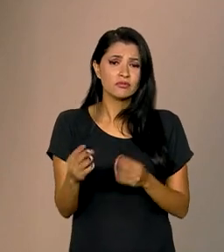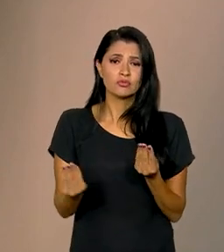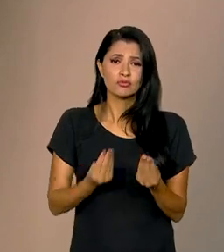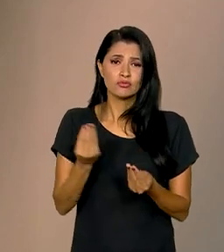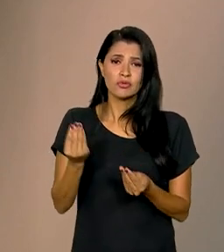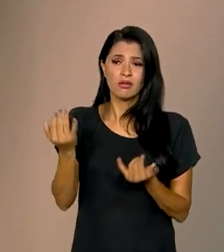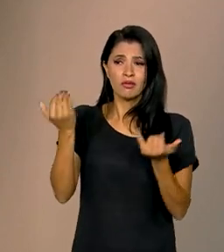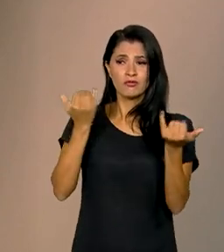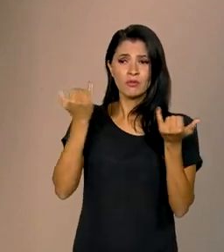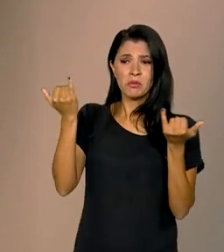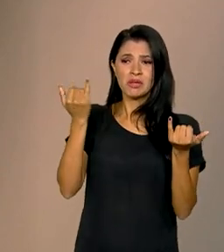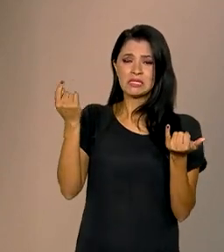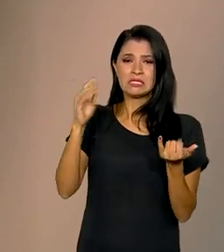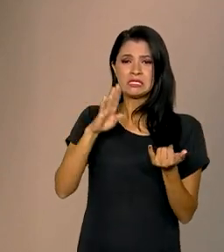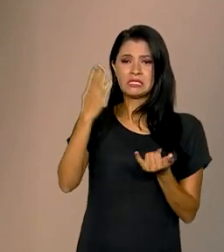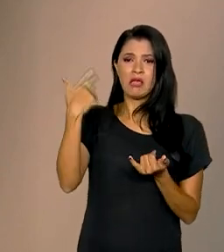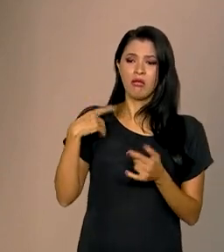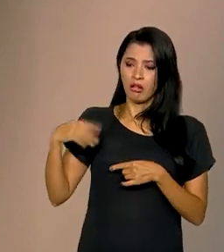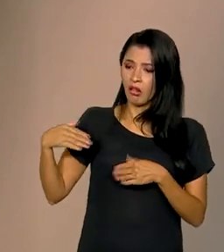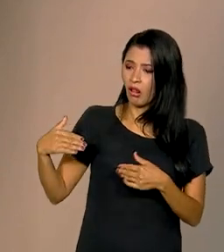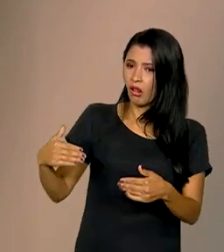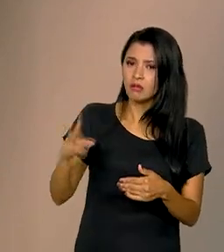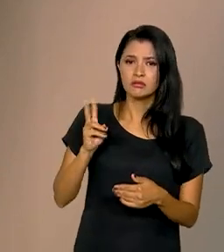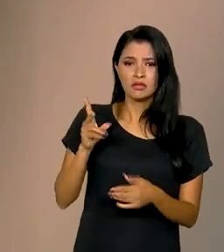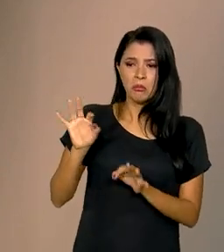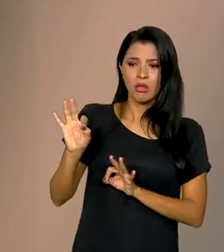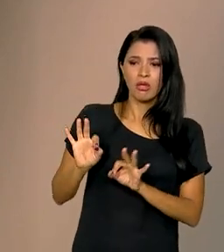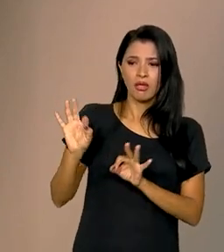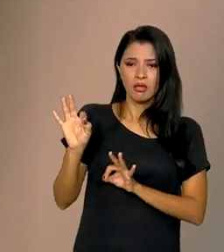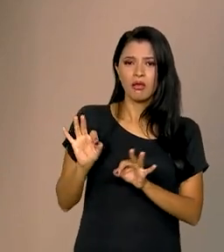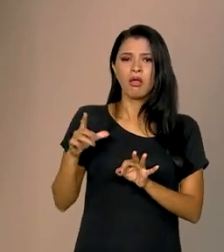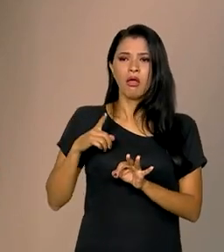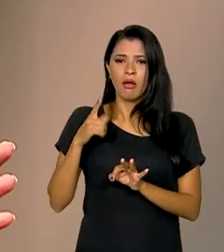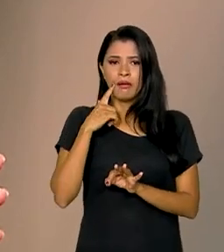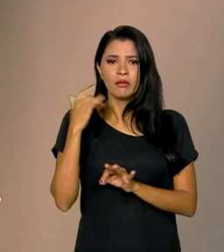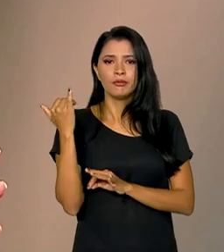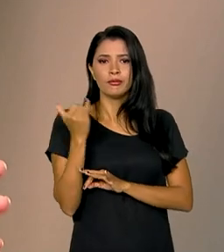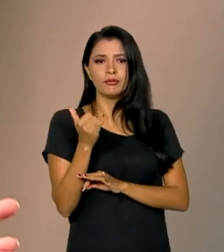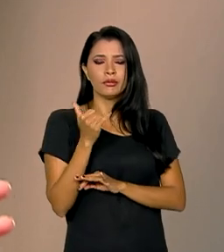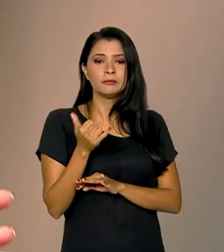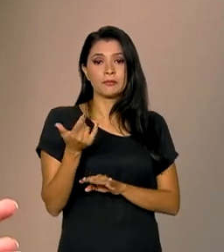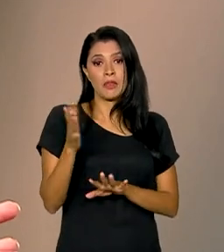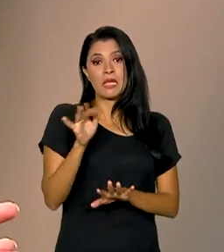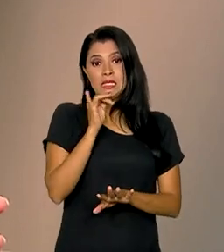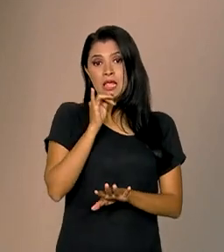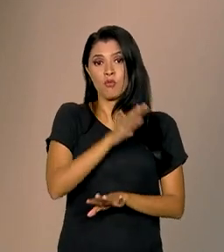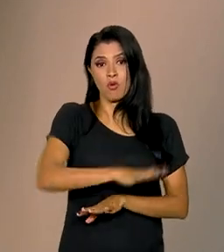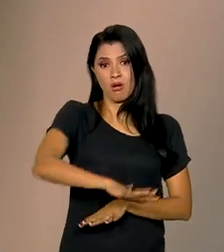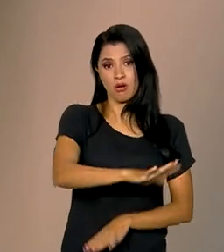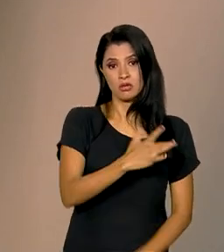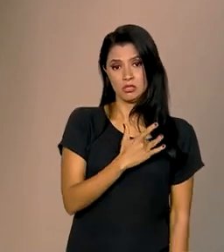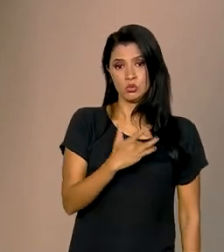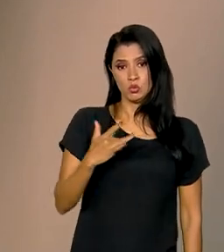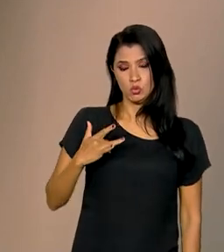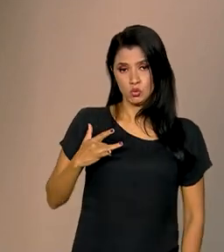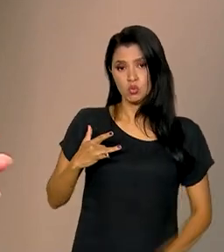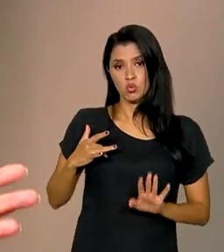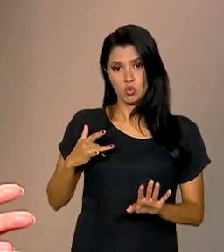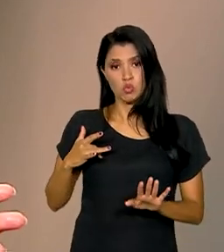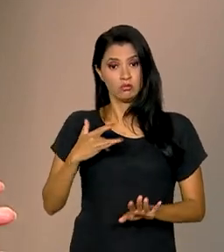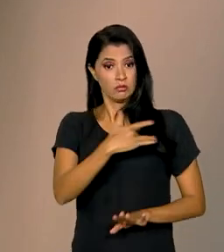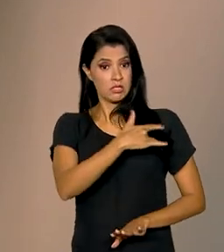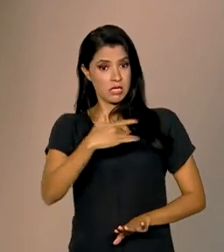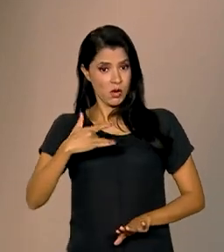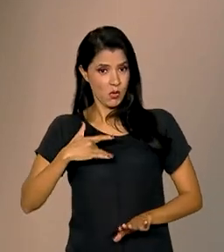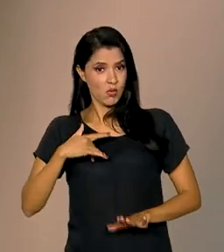desinformação sistemática, organizada. No caso da saúde, o Saúde